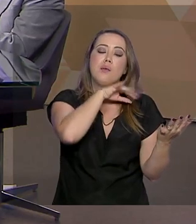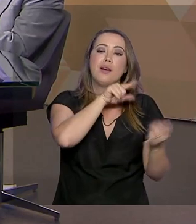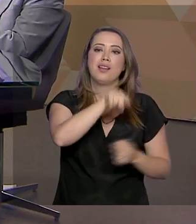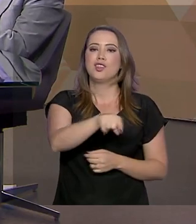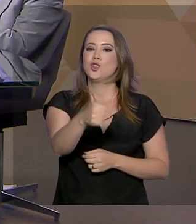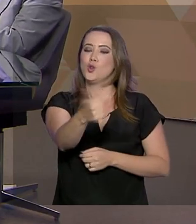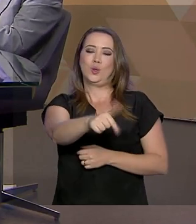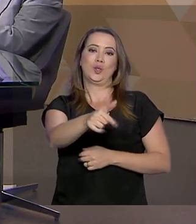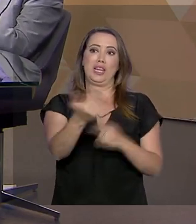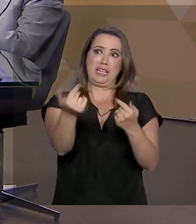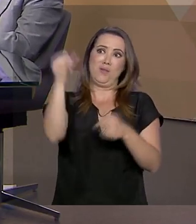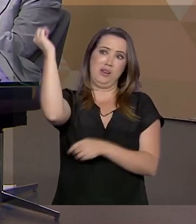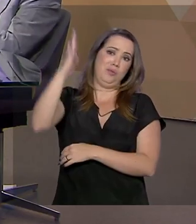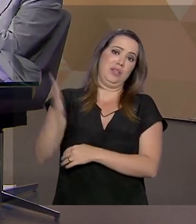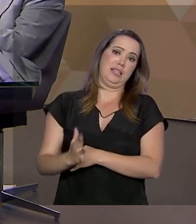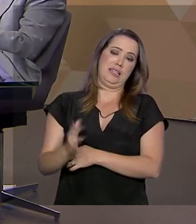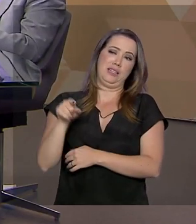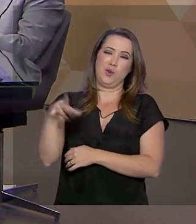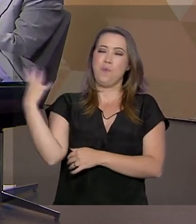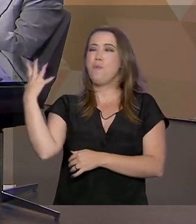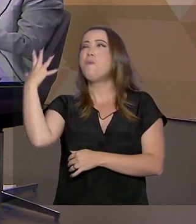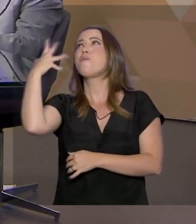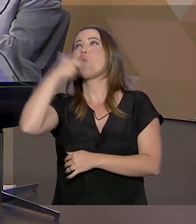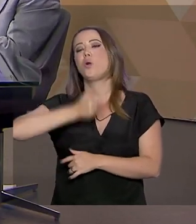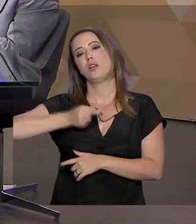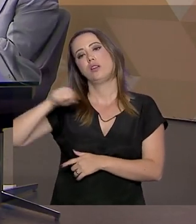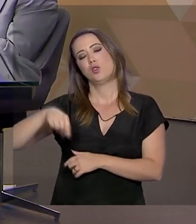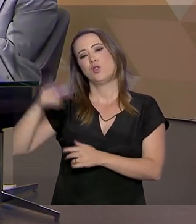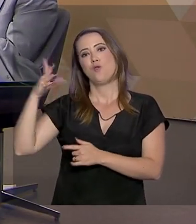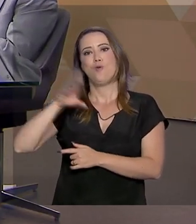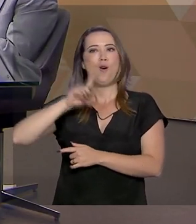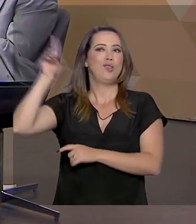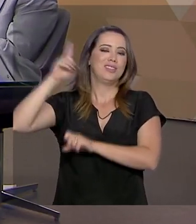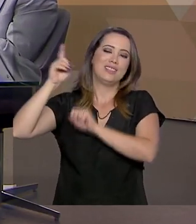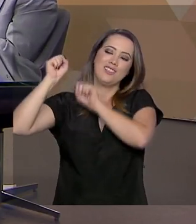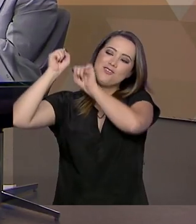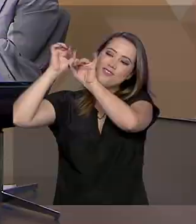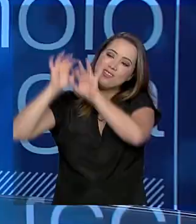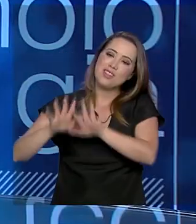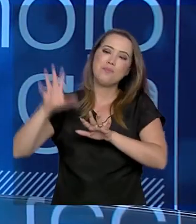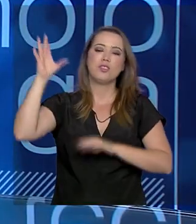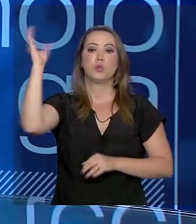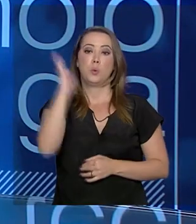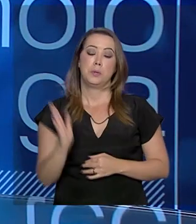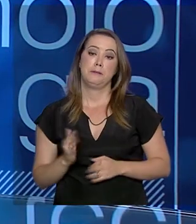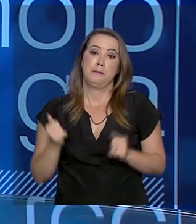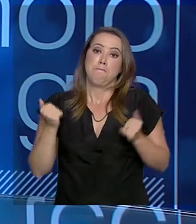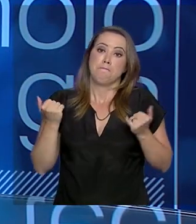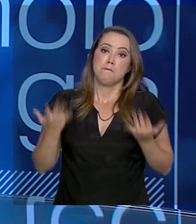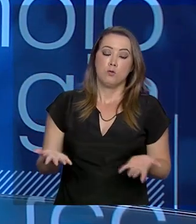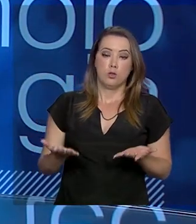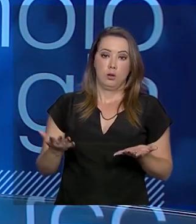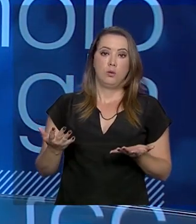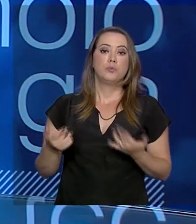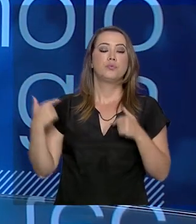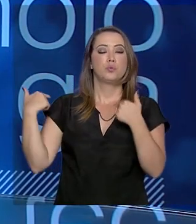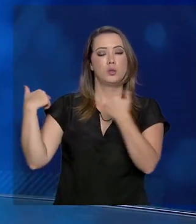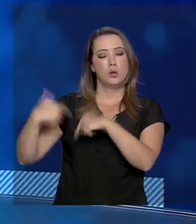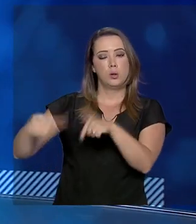não tem a diversificação e as belezas naturais que o Papai do Céu contemplou o Brasil. Então, foi uma medida